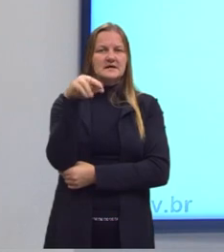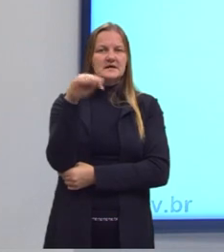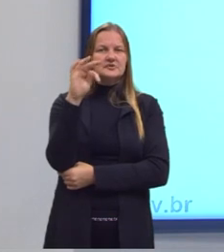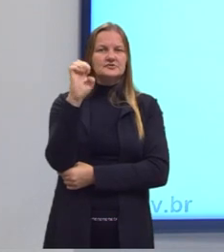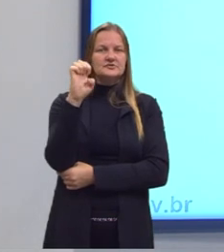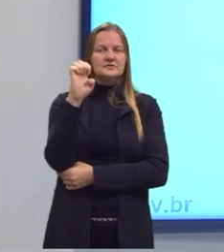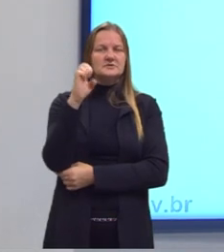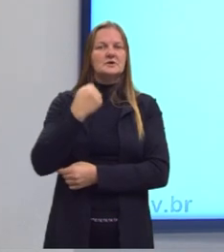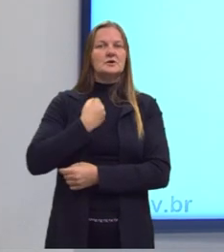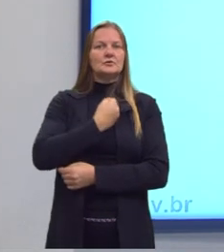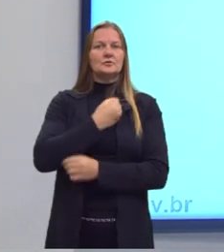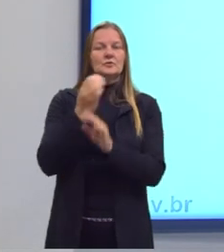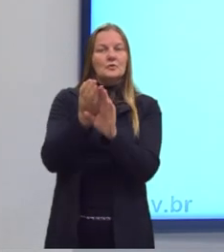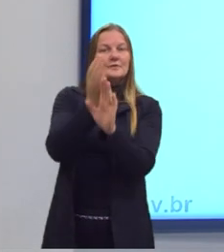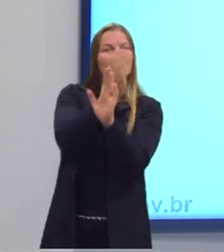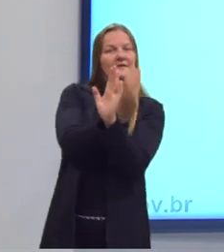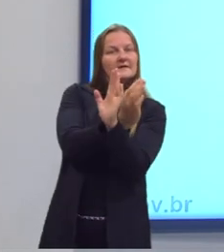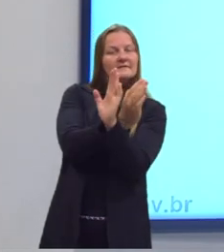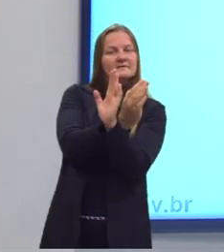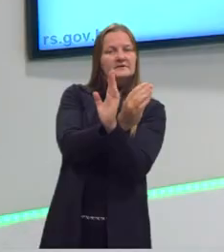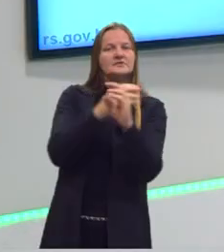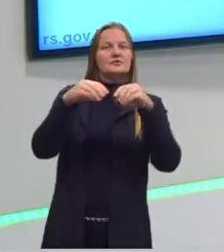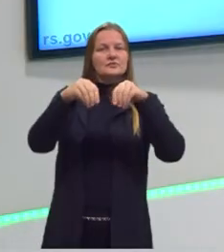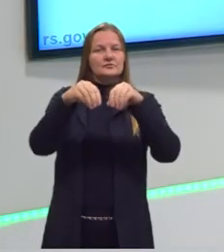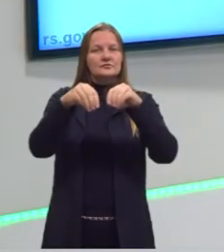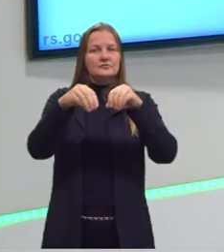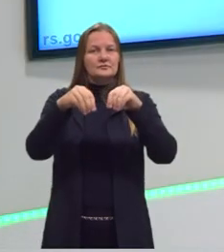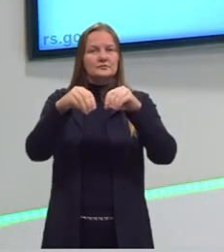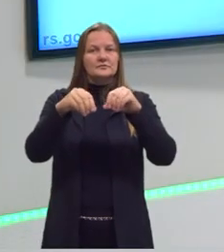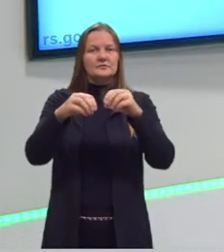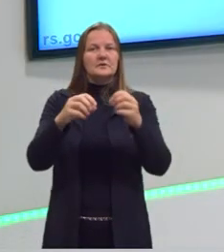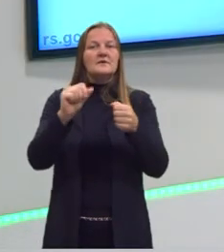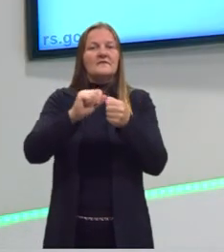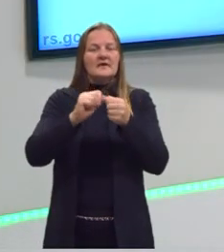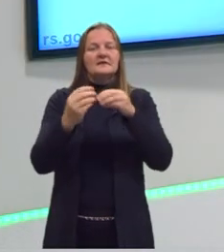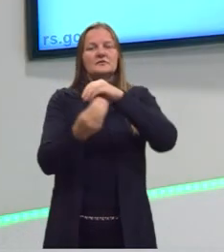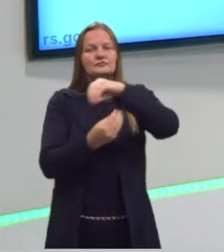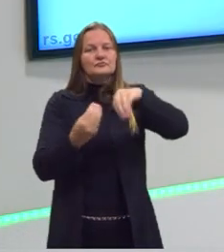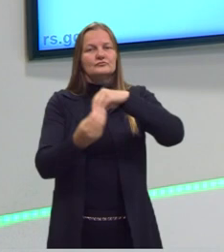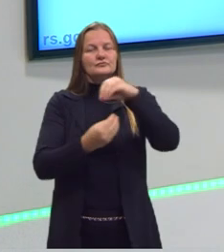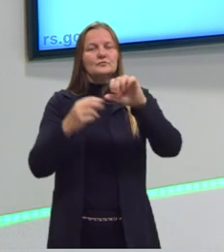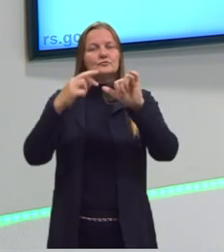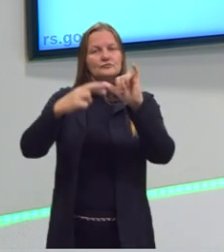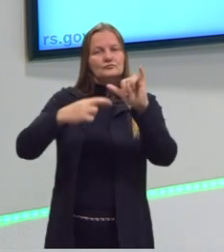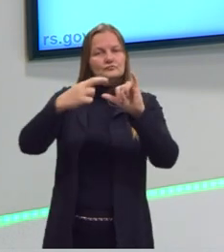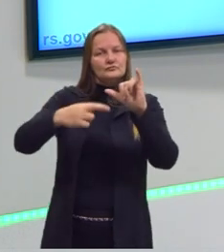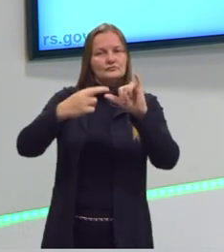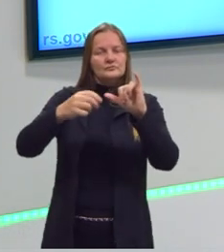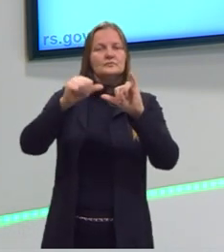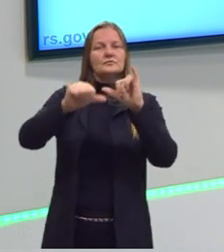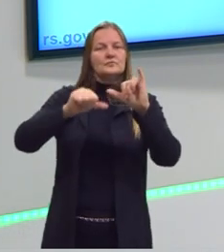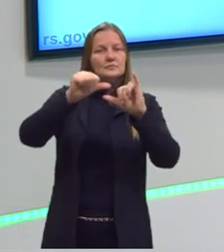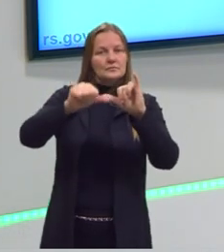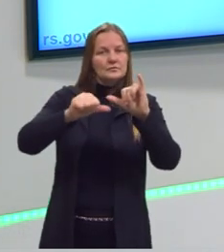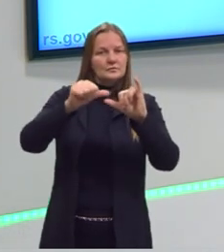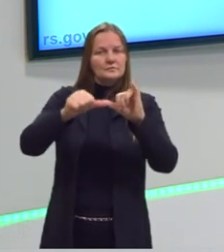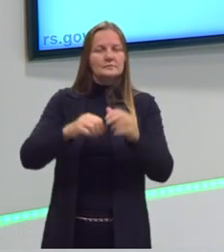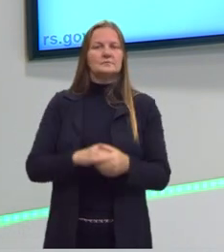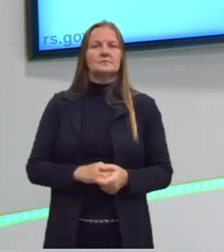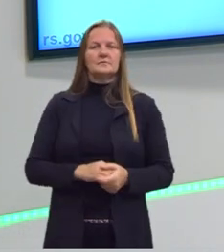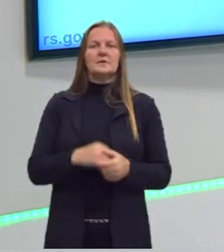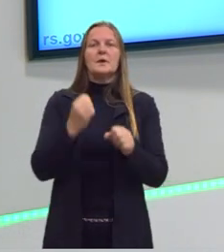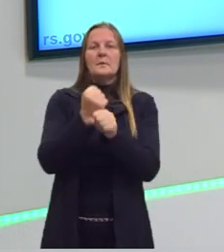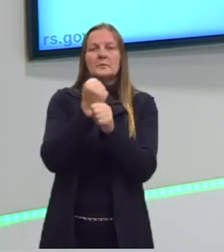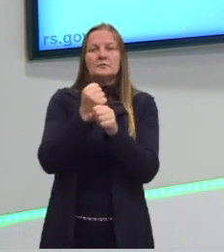grandes, na frente das substâncias que fazem parte tanto dos reagentes quanto dos